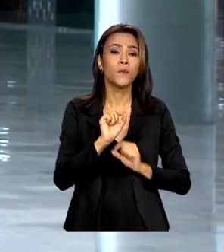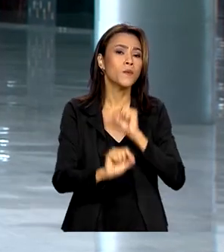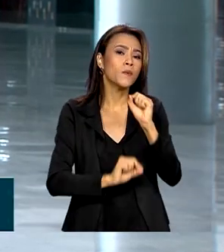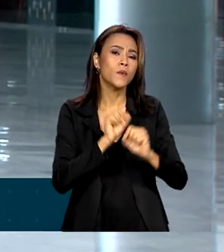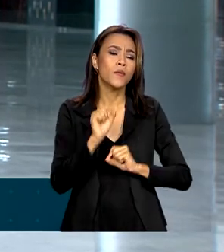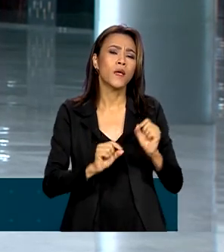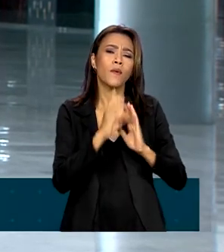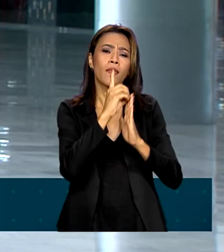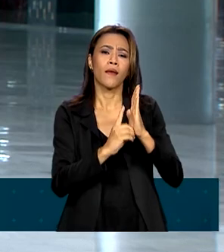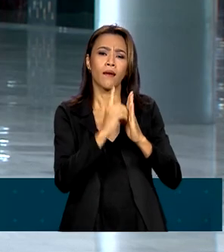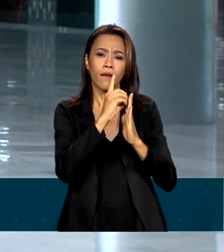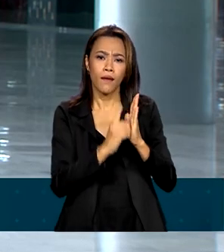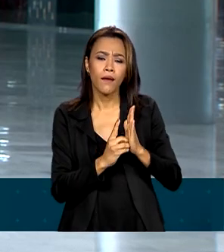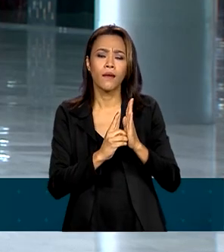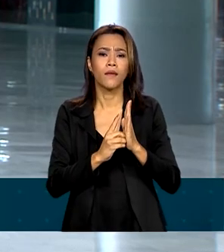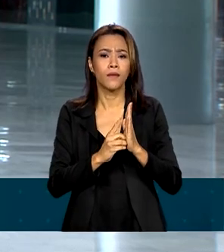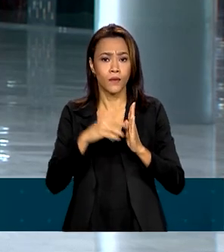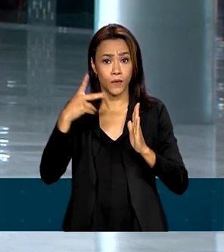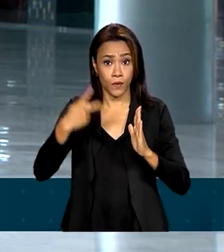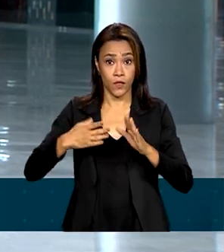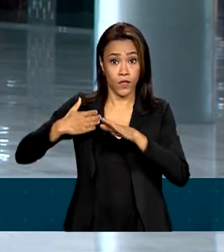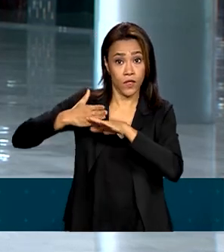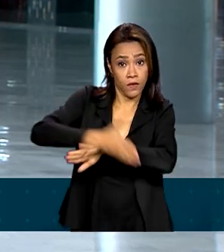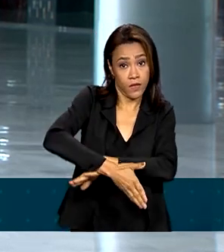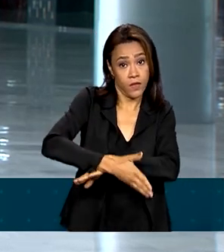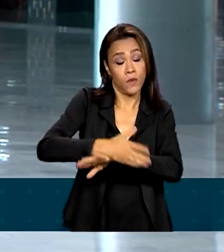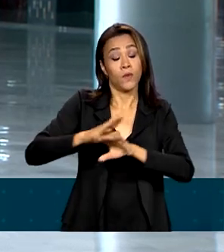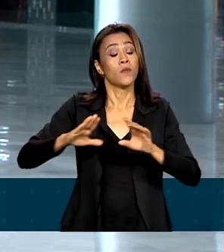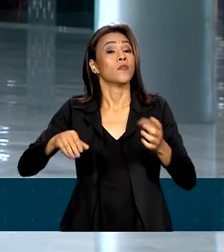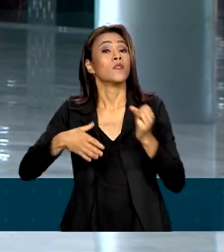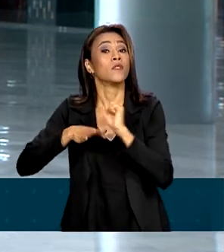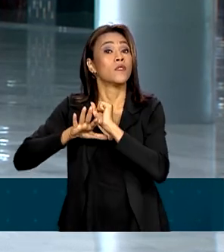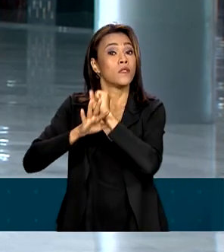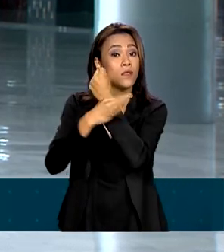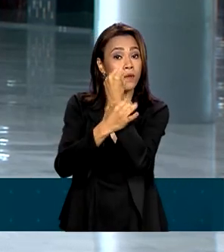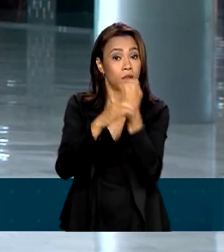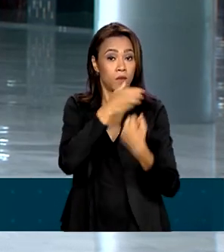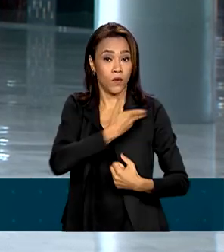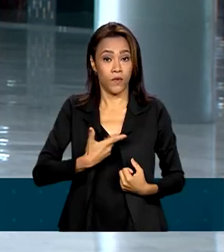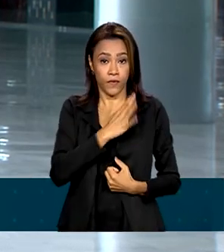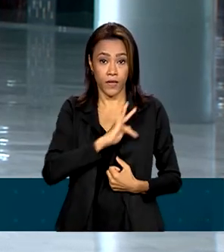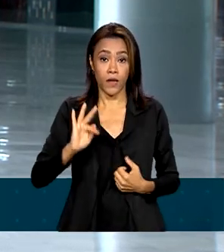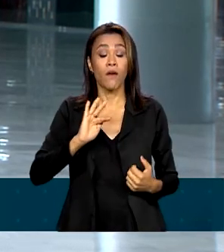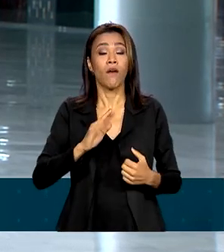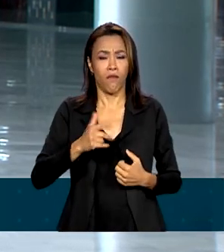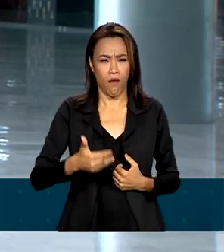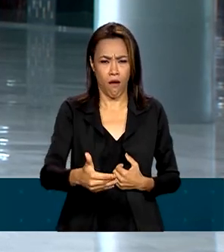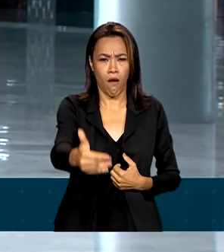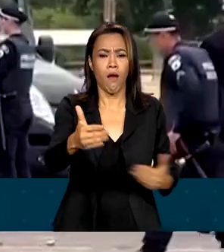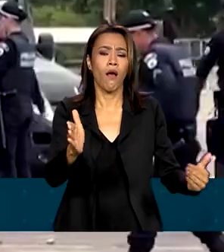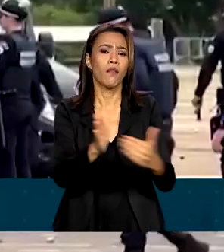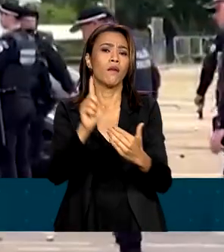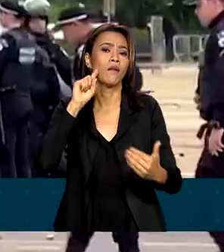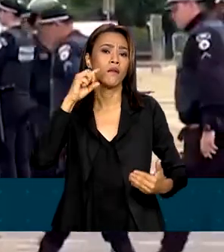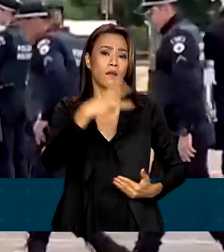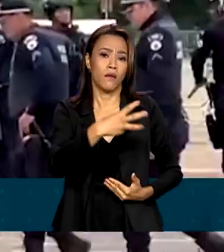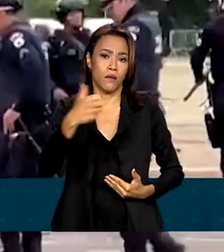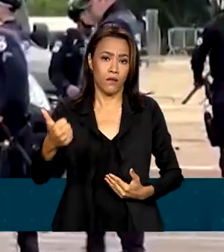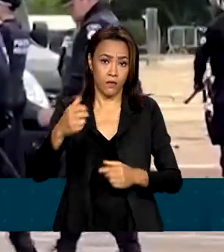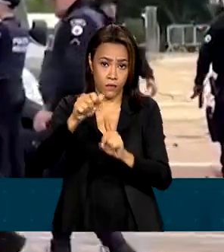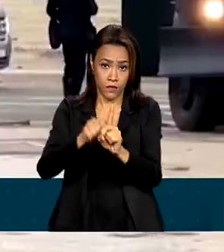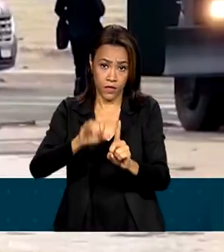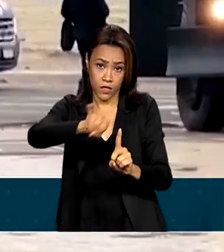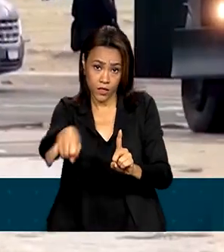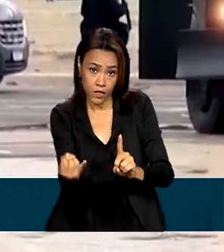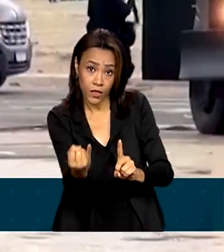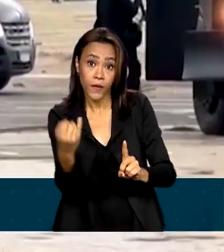decreto de intervenção no Distrito Federal, válido até o dia 31 de janeiro e restrito à área de segurança pública. Esse